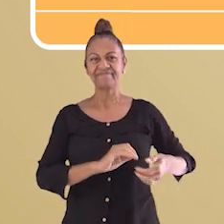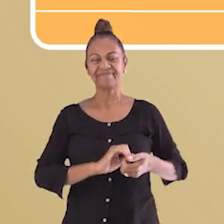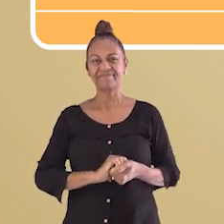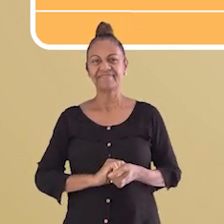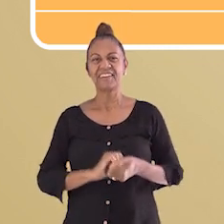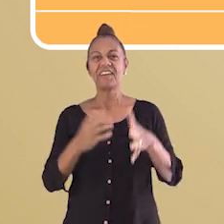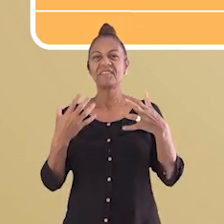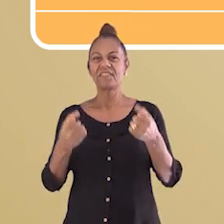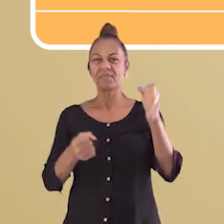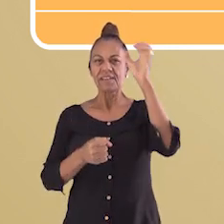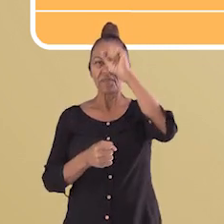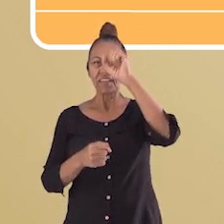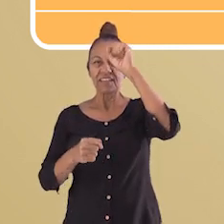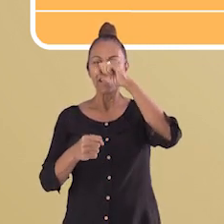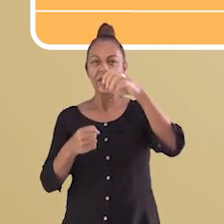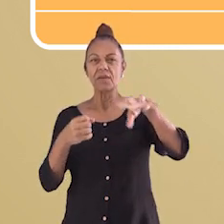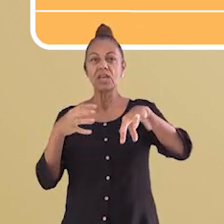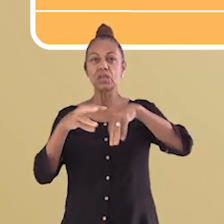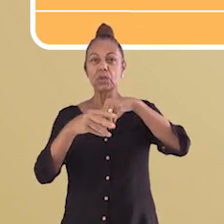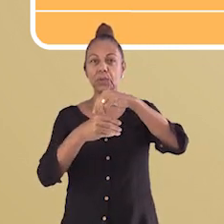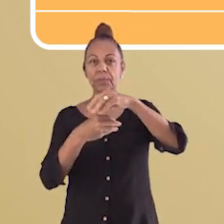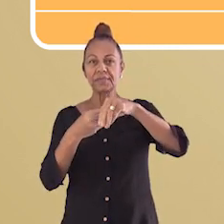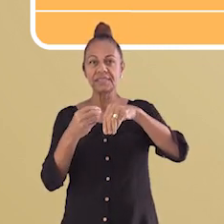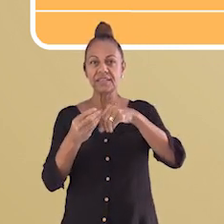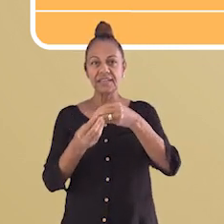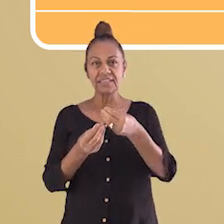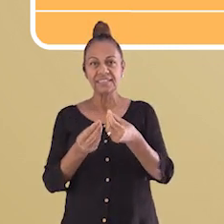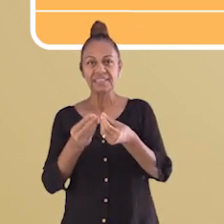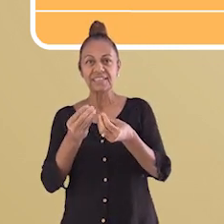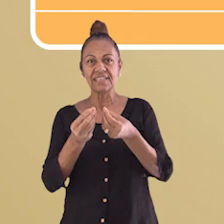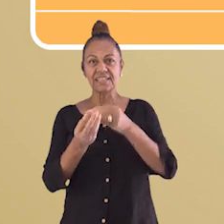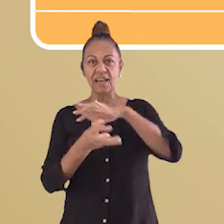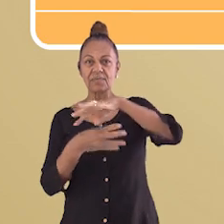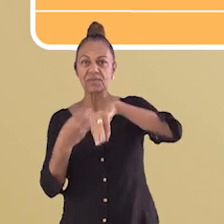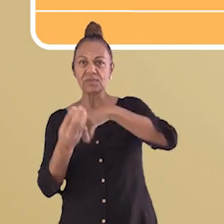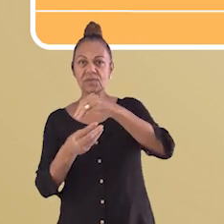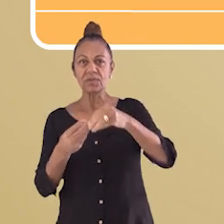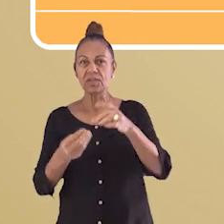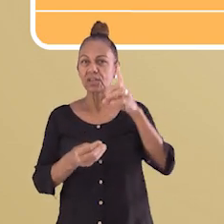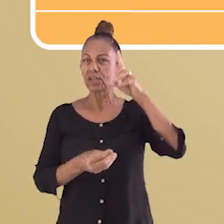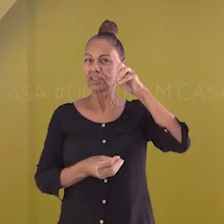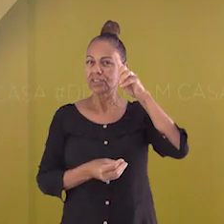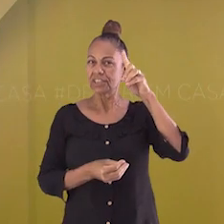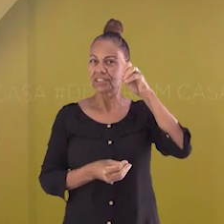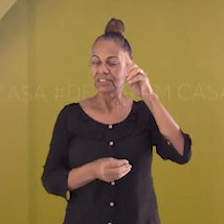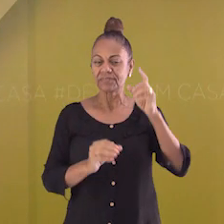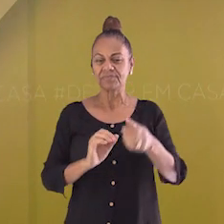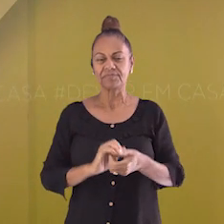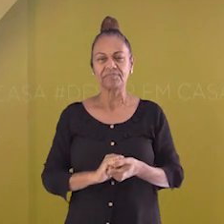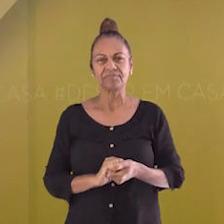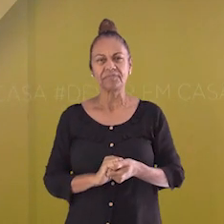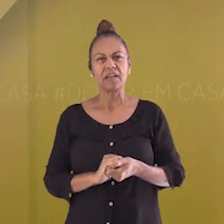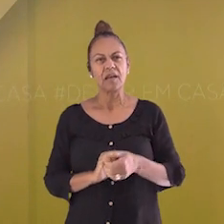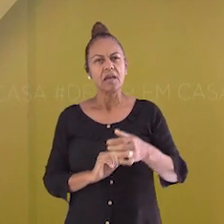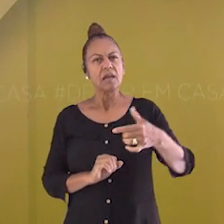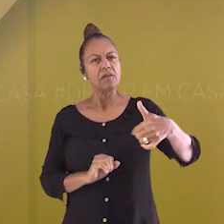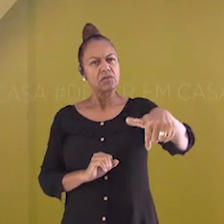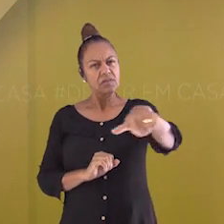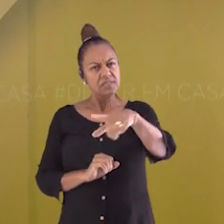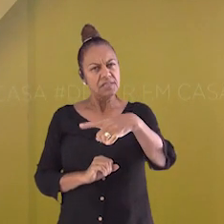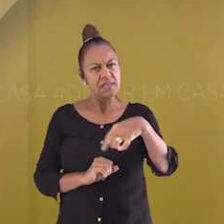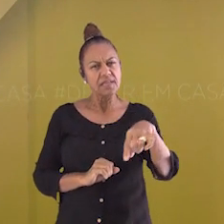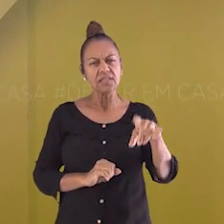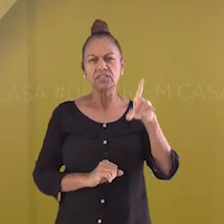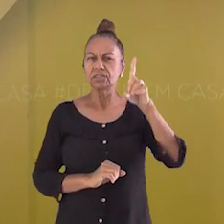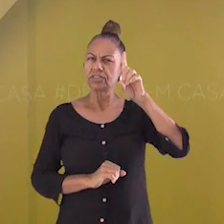um pouco mais sobre as substâncias e as misturas do nosso cotidiano. Vocês lidam com mistura